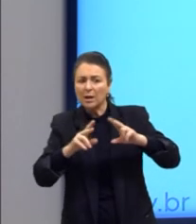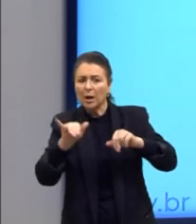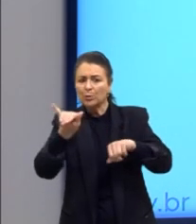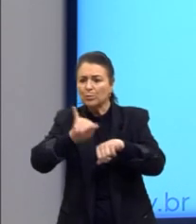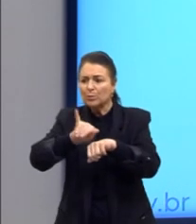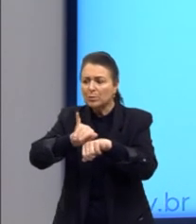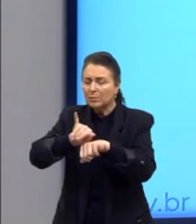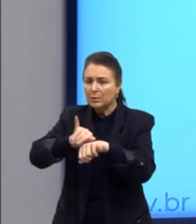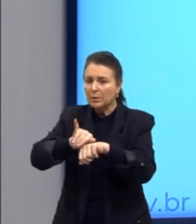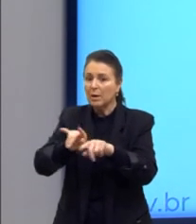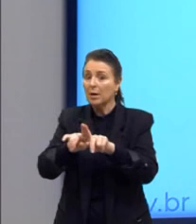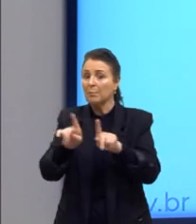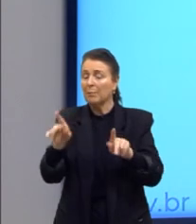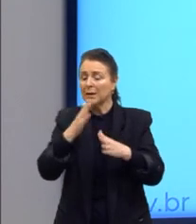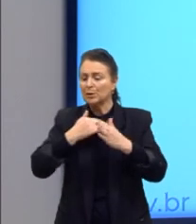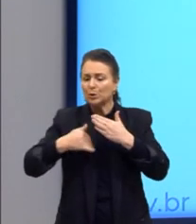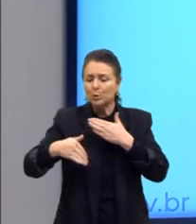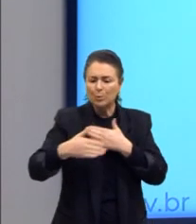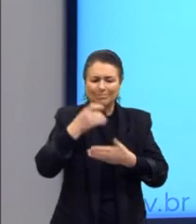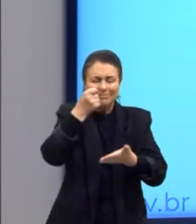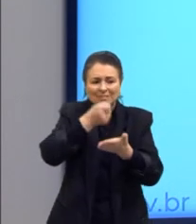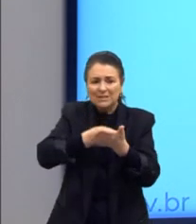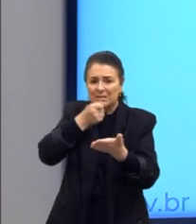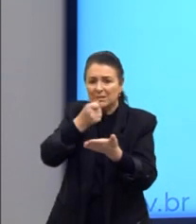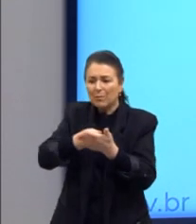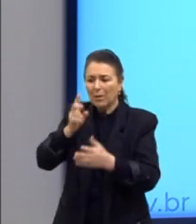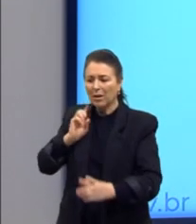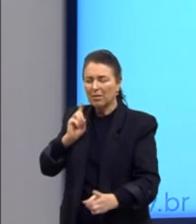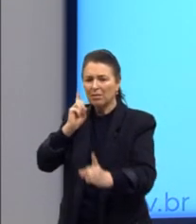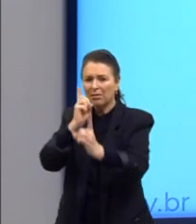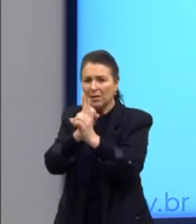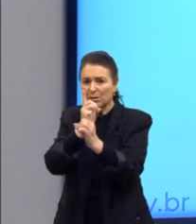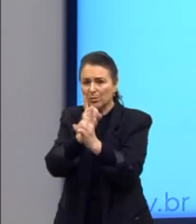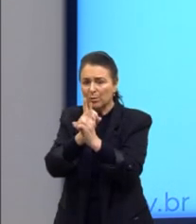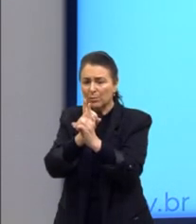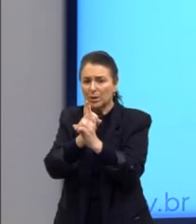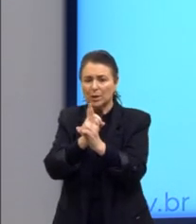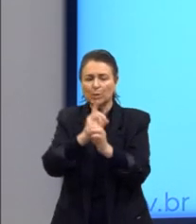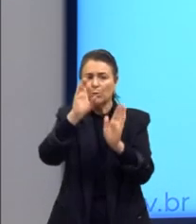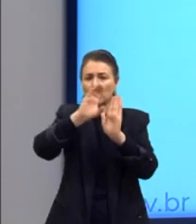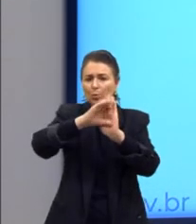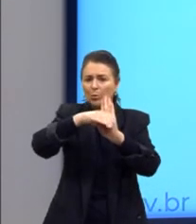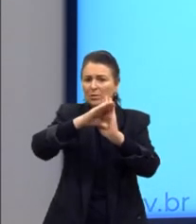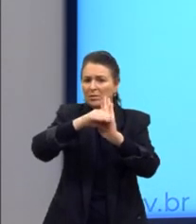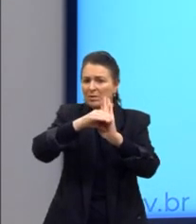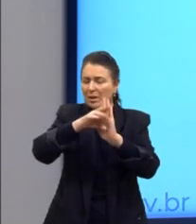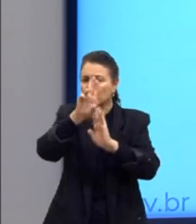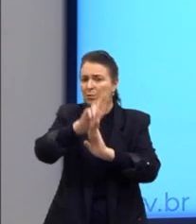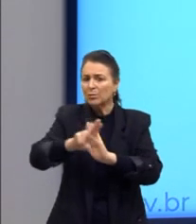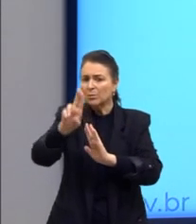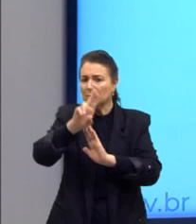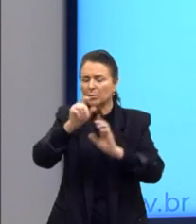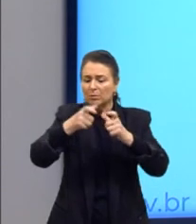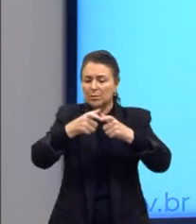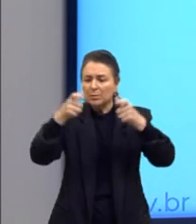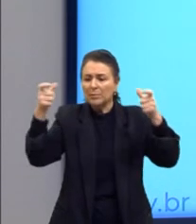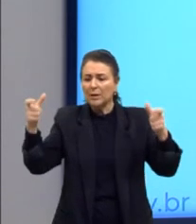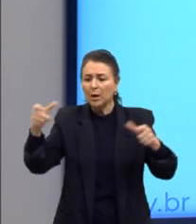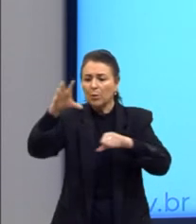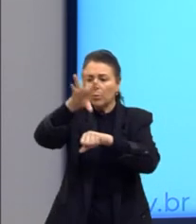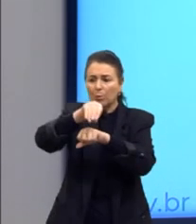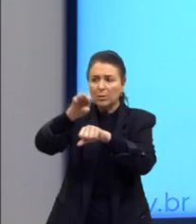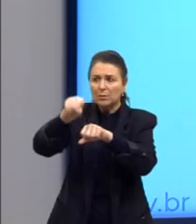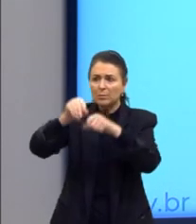Porém, todas as tentativas para descobrir, mediante conceitos, algo que ampliasse nosso conhecimento,